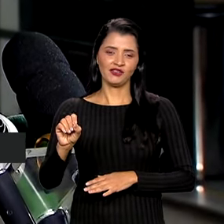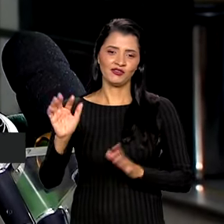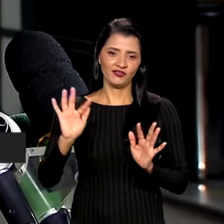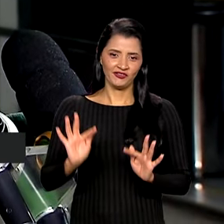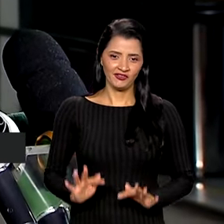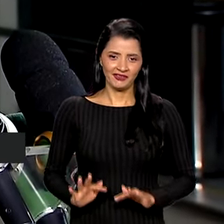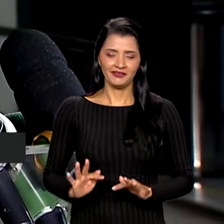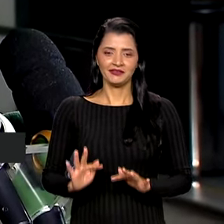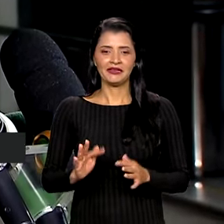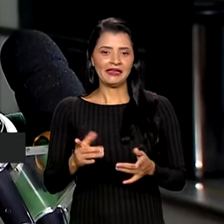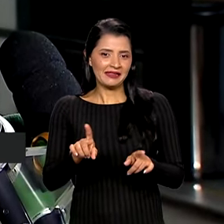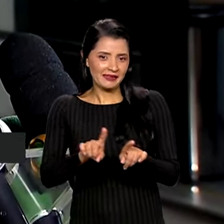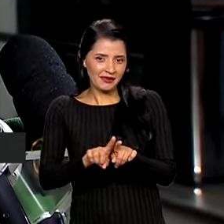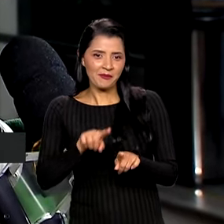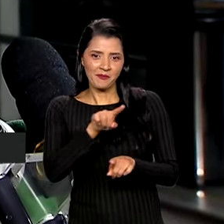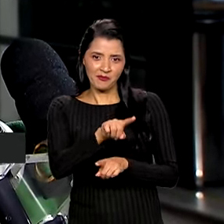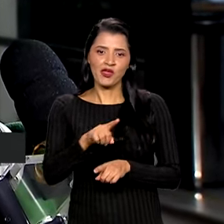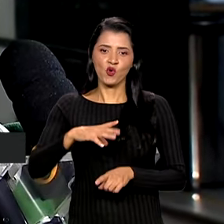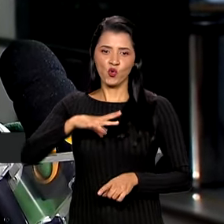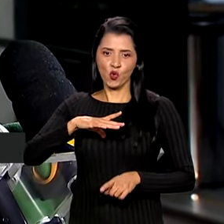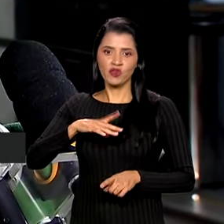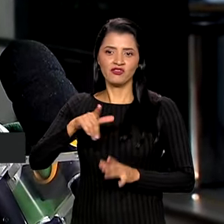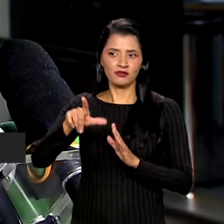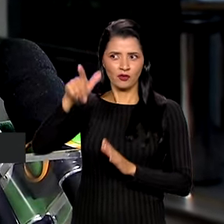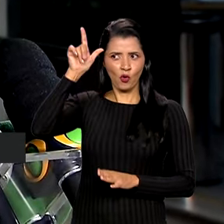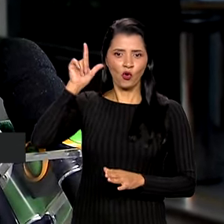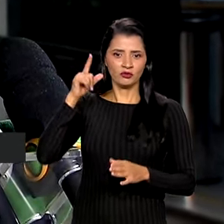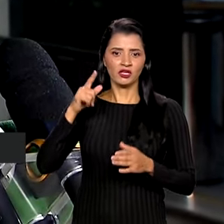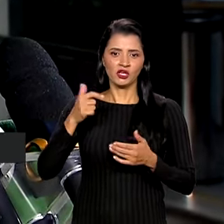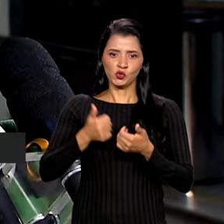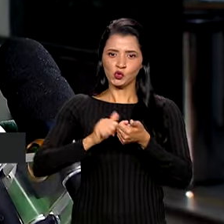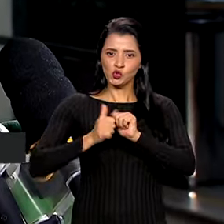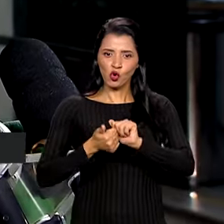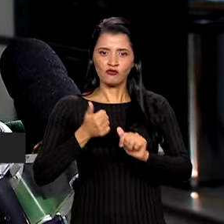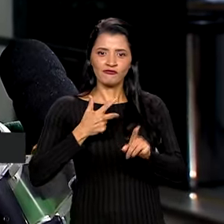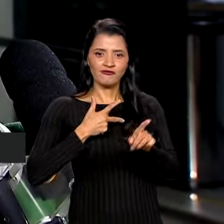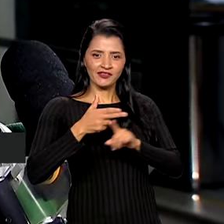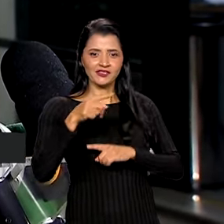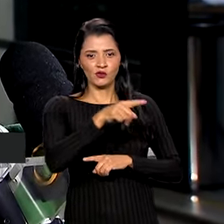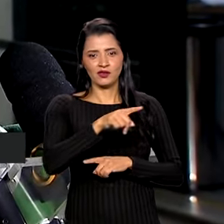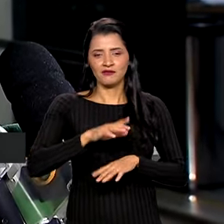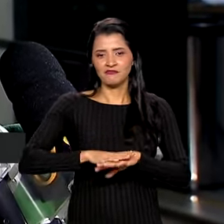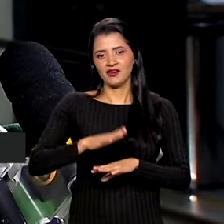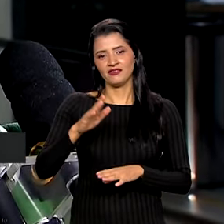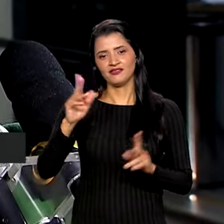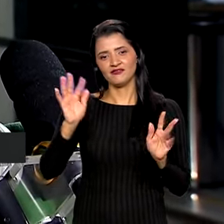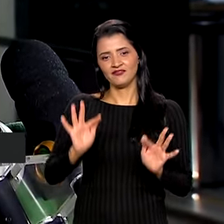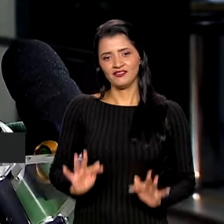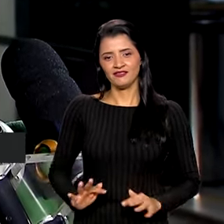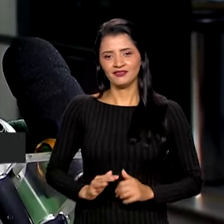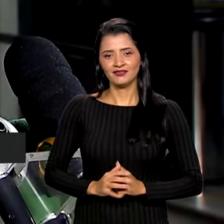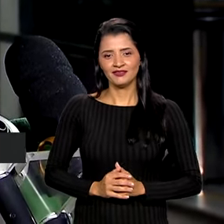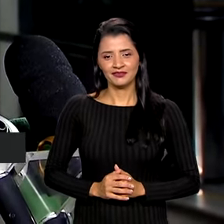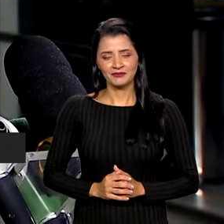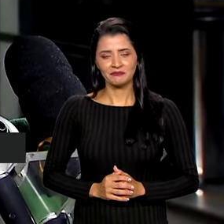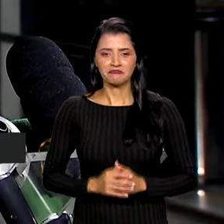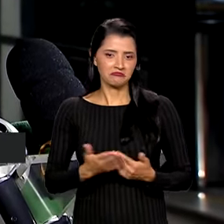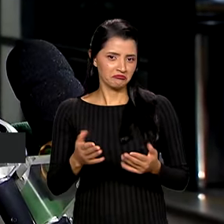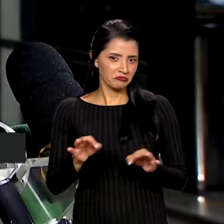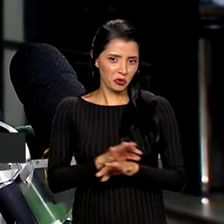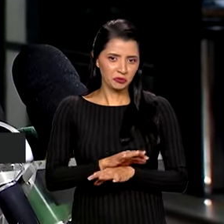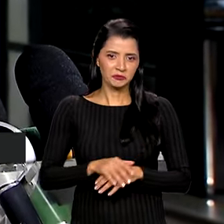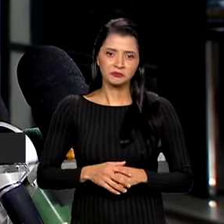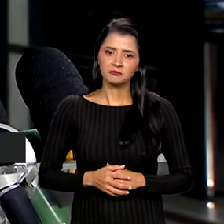Passeando, porque o Corinthians ganhou o jogo ontem, então ele ficou mais contente ainda, né? É isso?